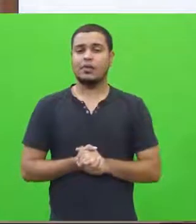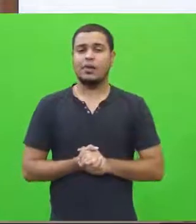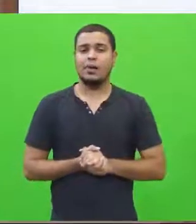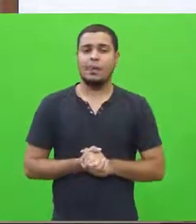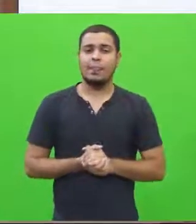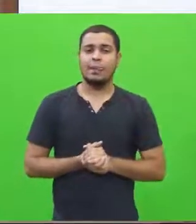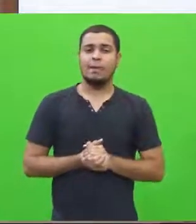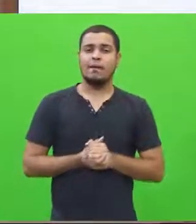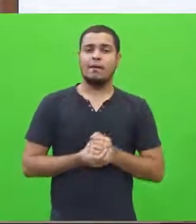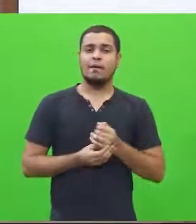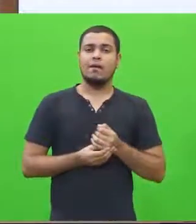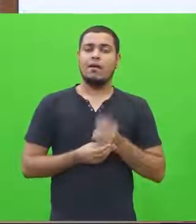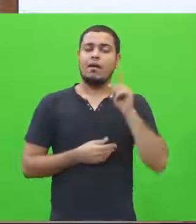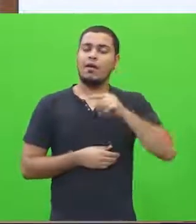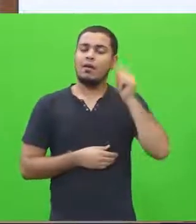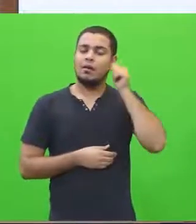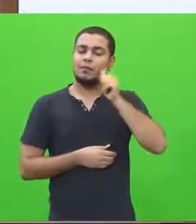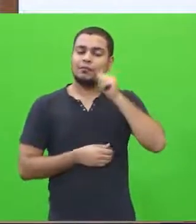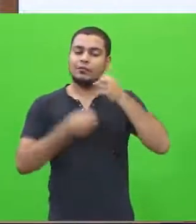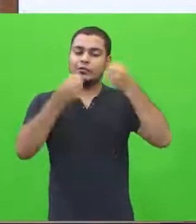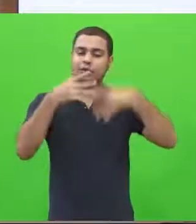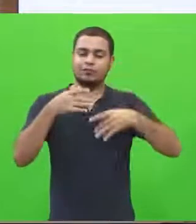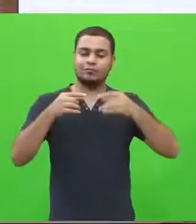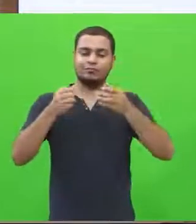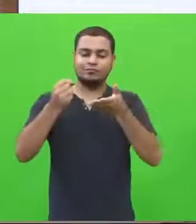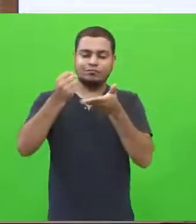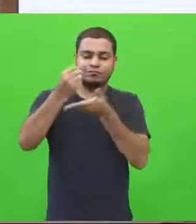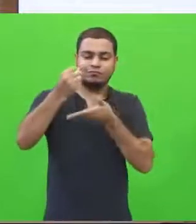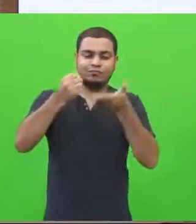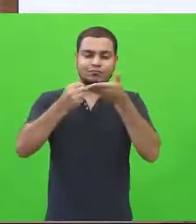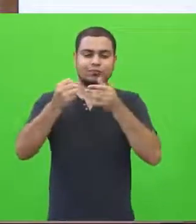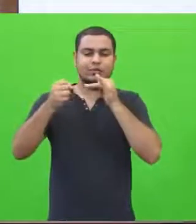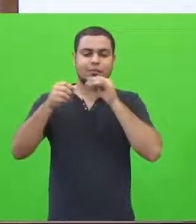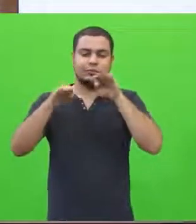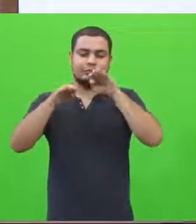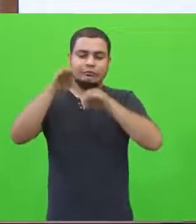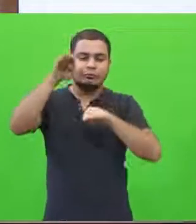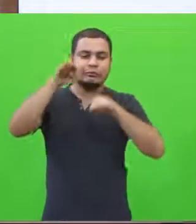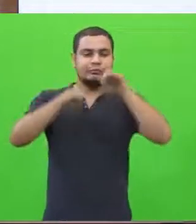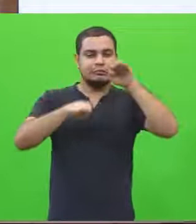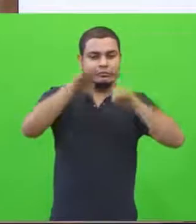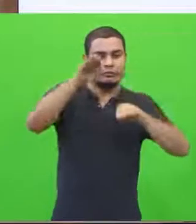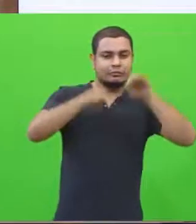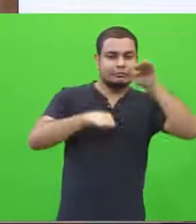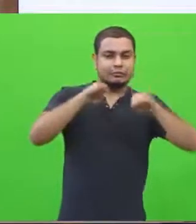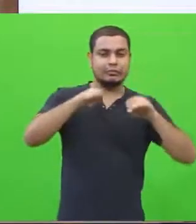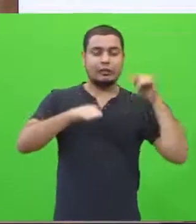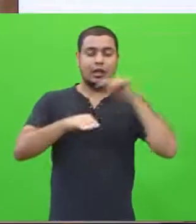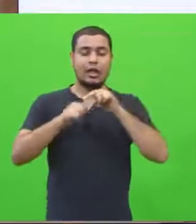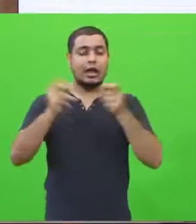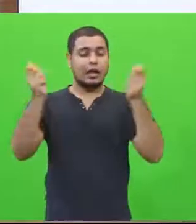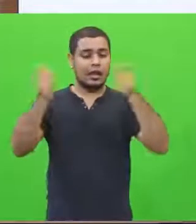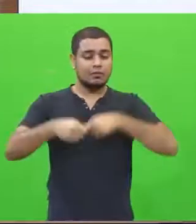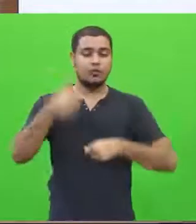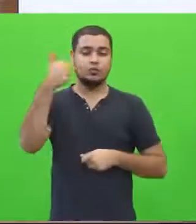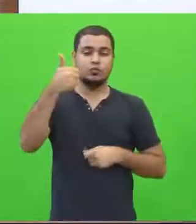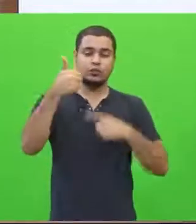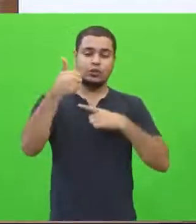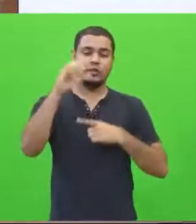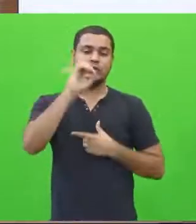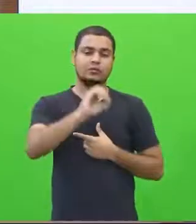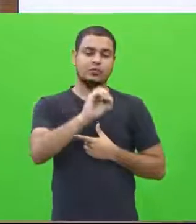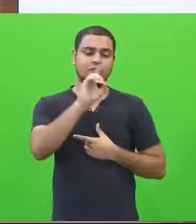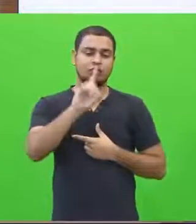relação quando a Carol coloca a questão dos 10 níveis. São... Só na competência 1, são 6 níveis. É o nível